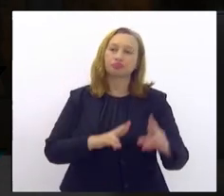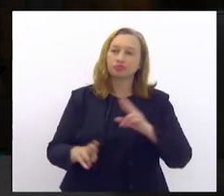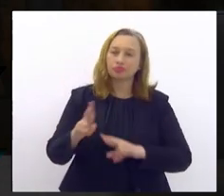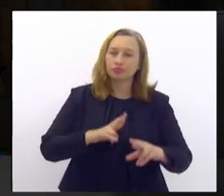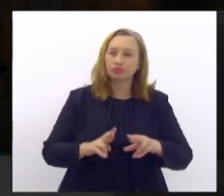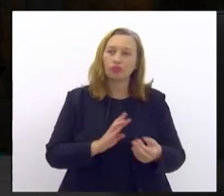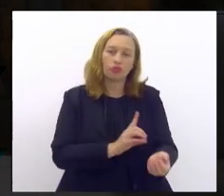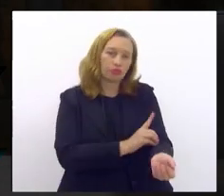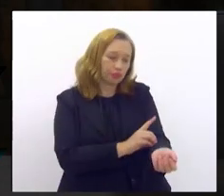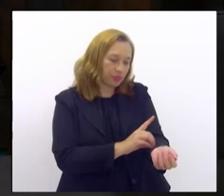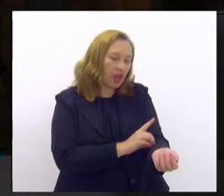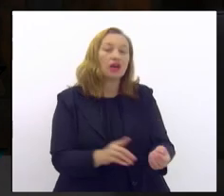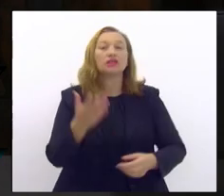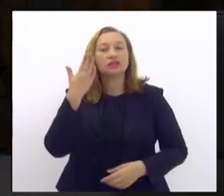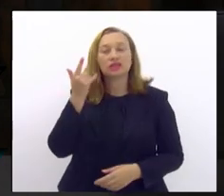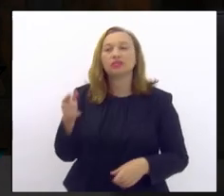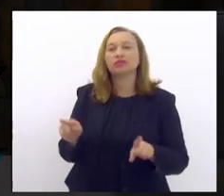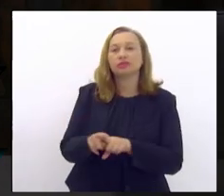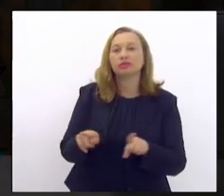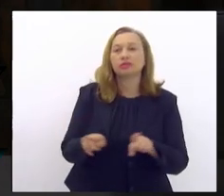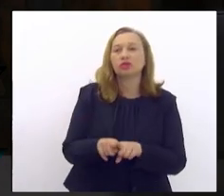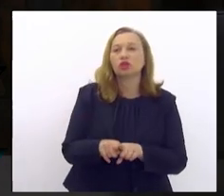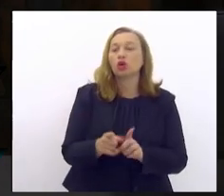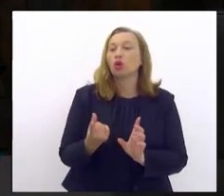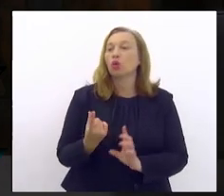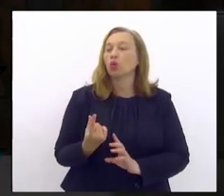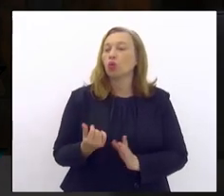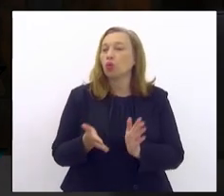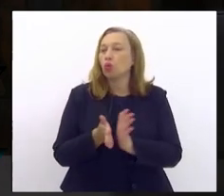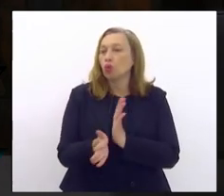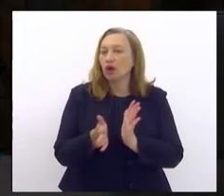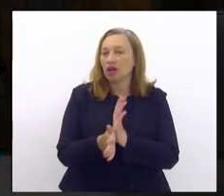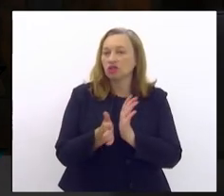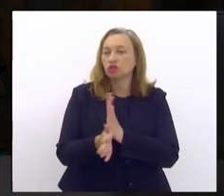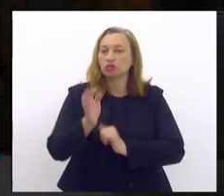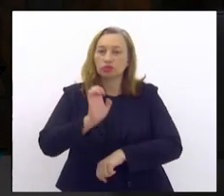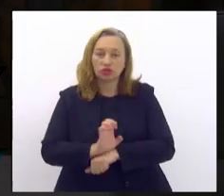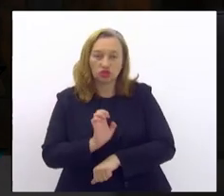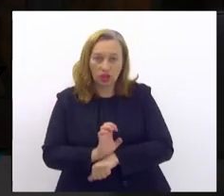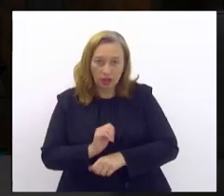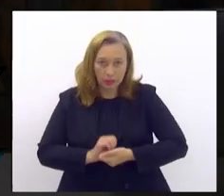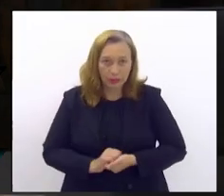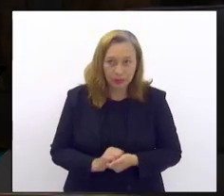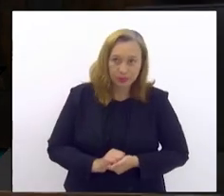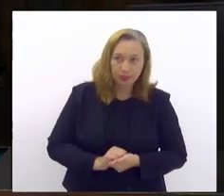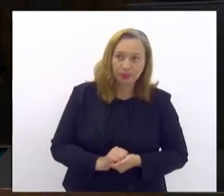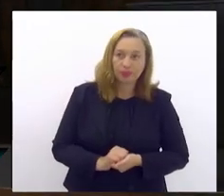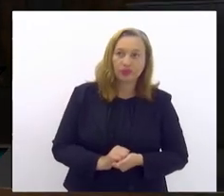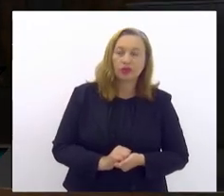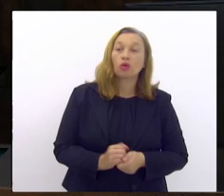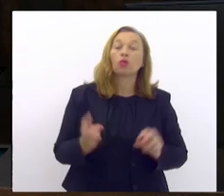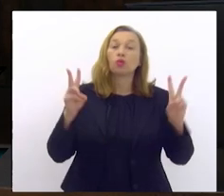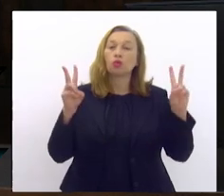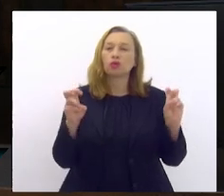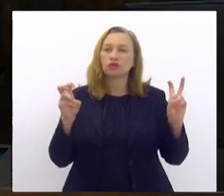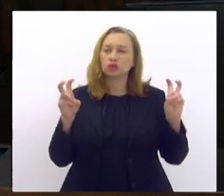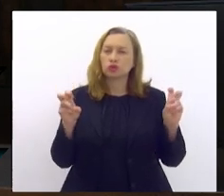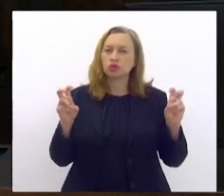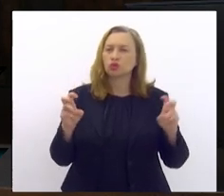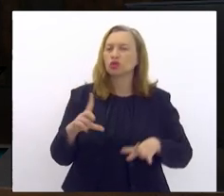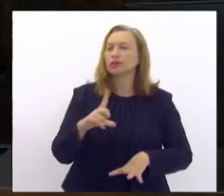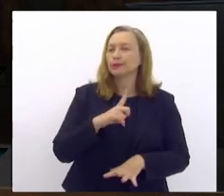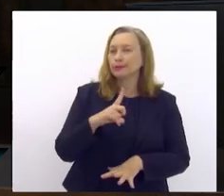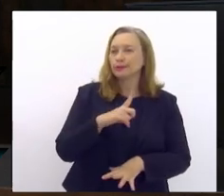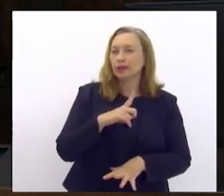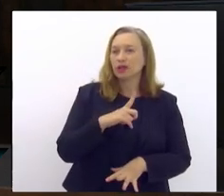diabetes. E a gente sabe também o custo para o Estado, como onera o Estado a questão de ter